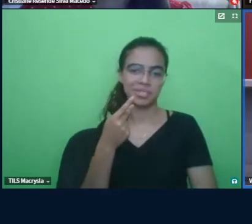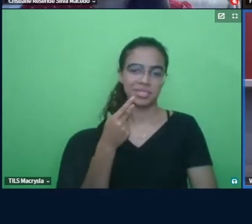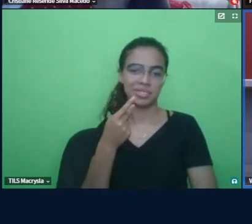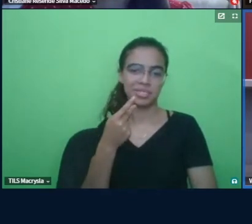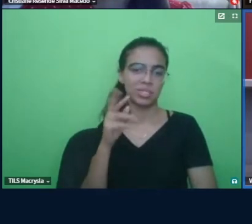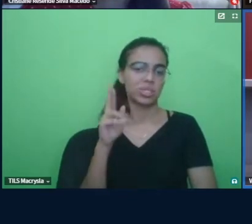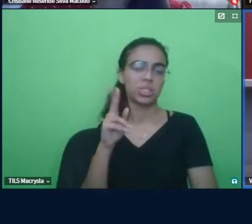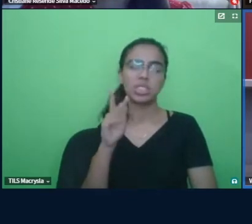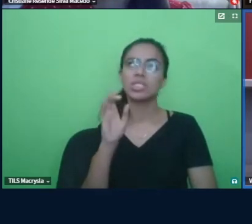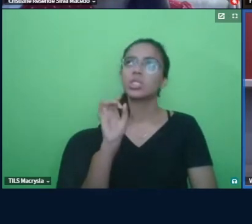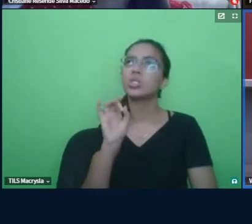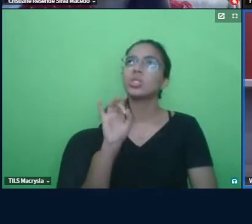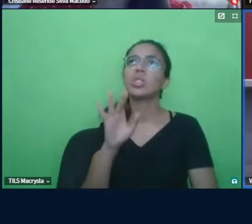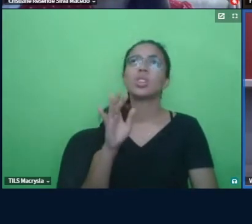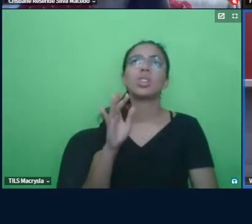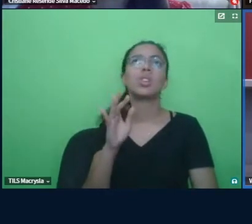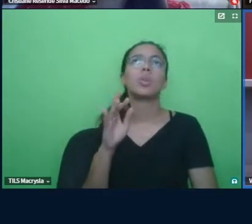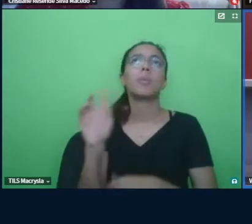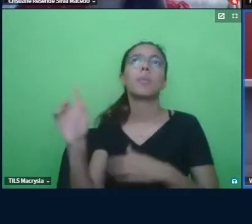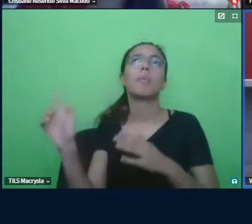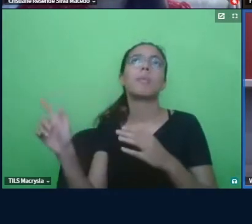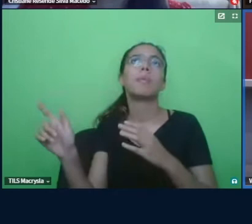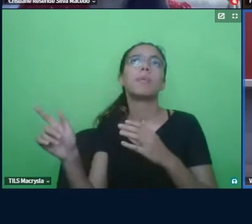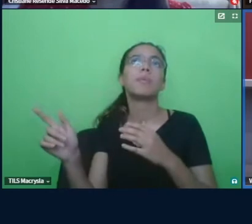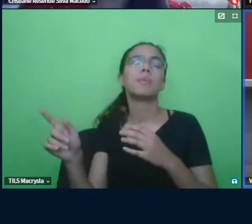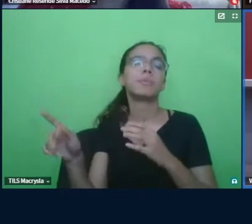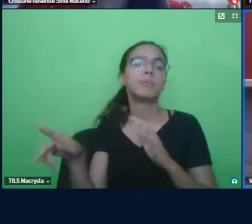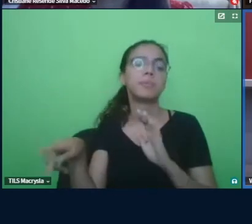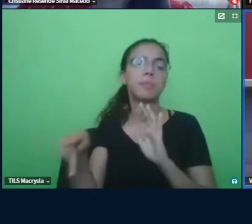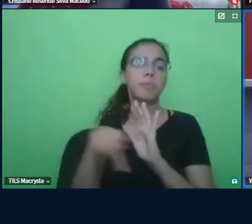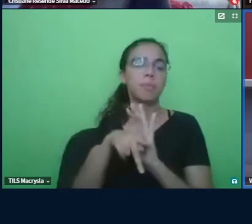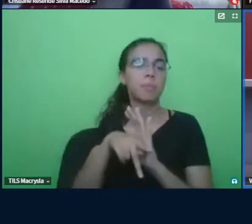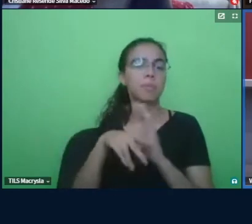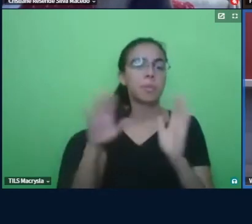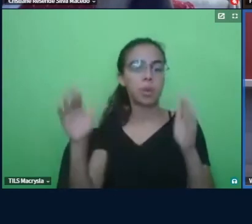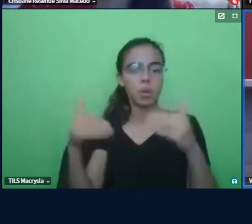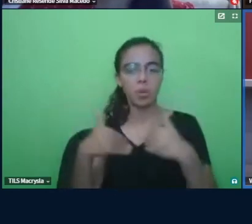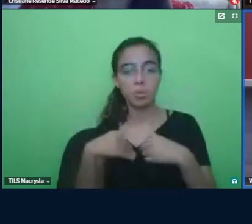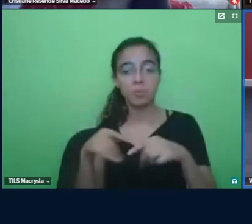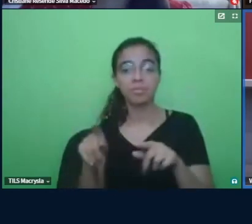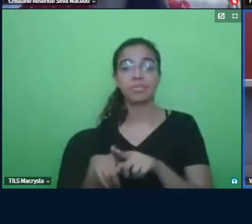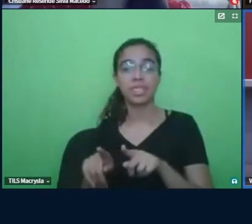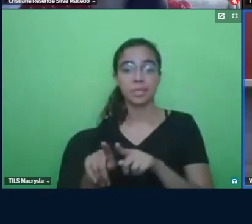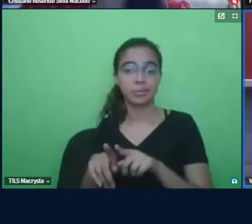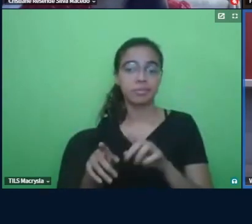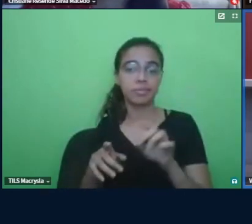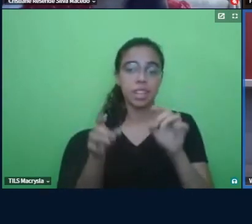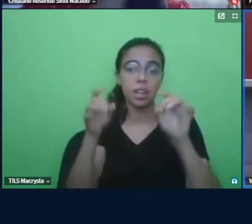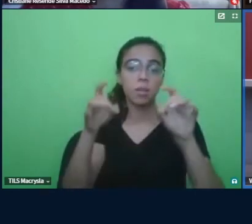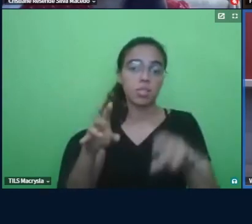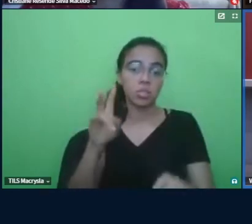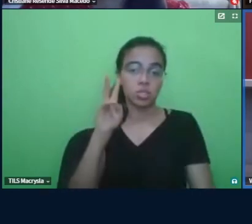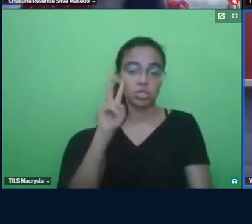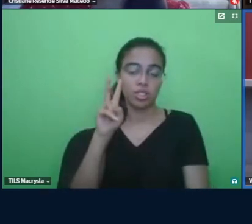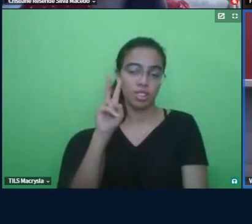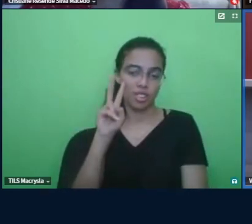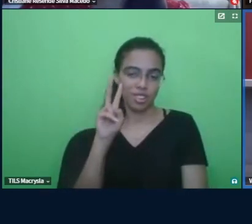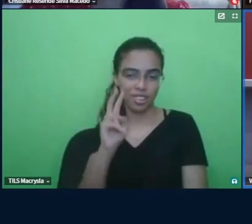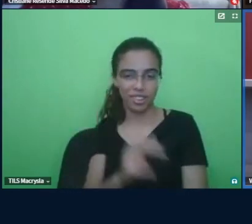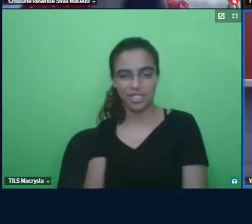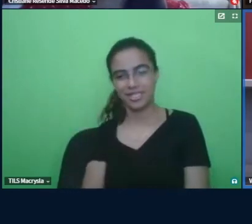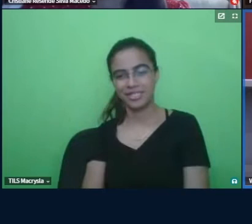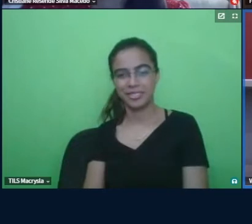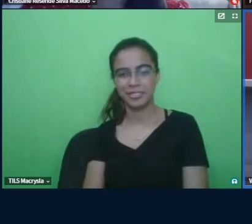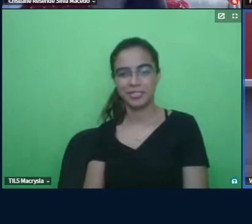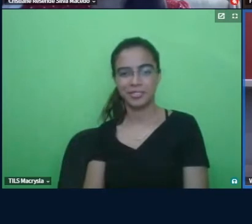era só a questão do autismo mas era a questão de um abandono né um abandono histórico na vida então a